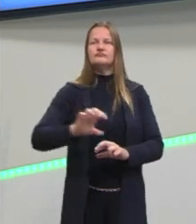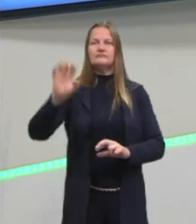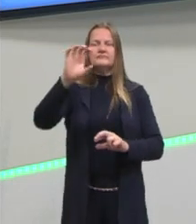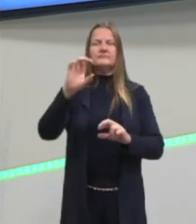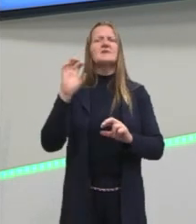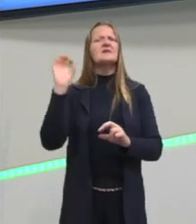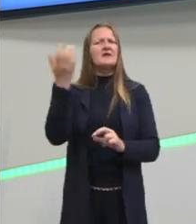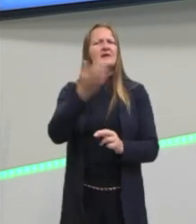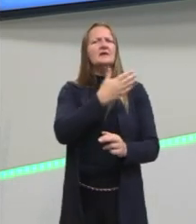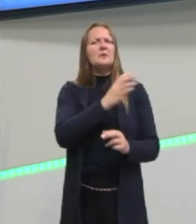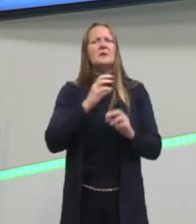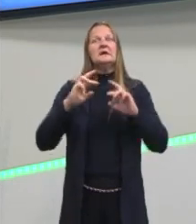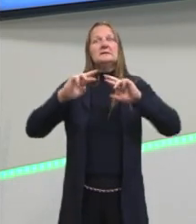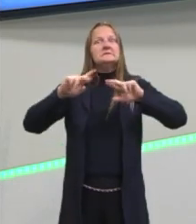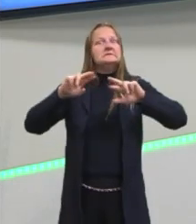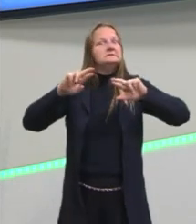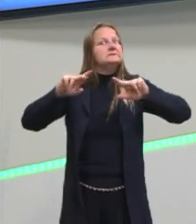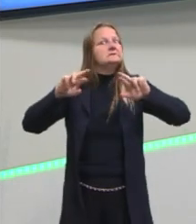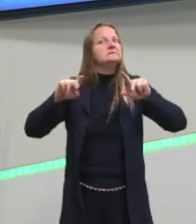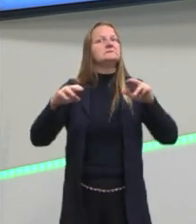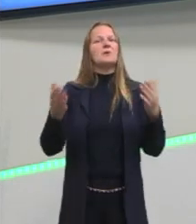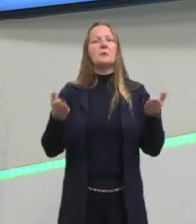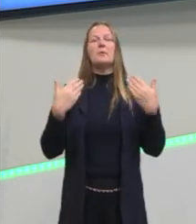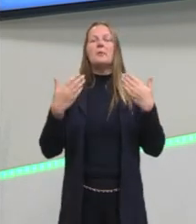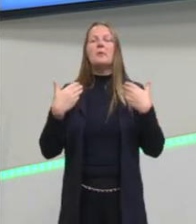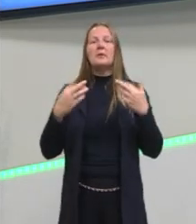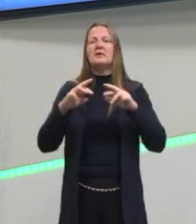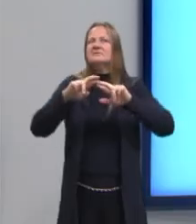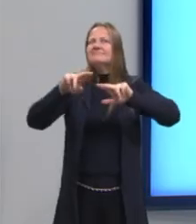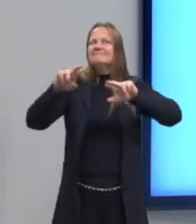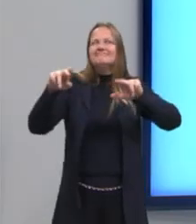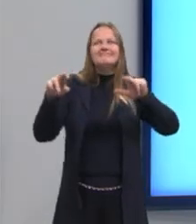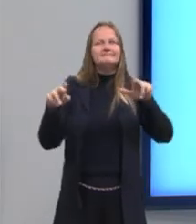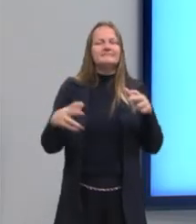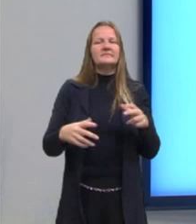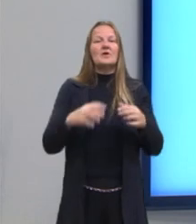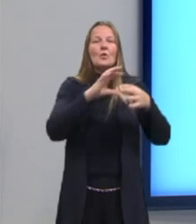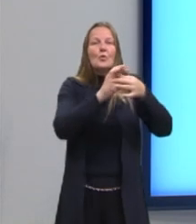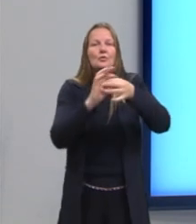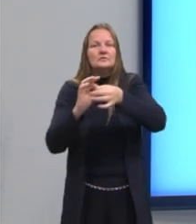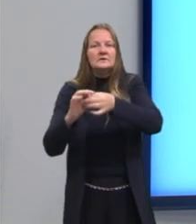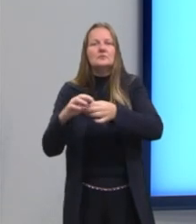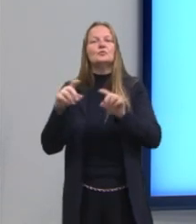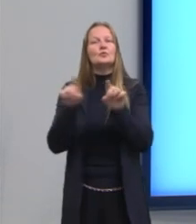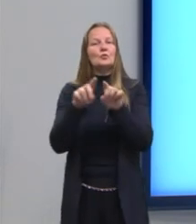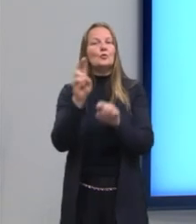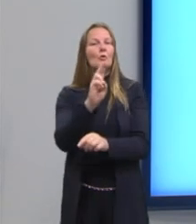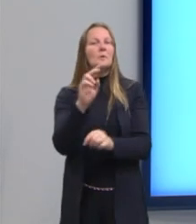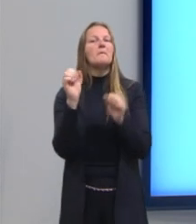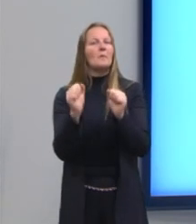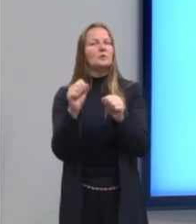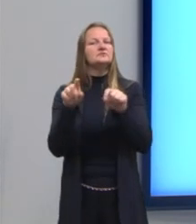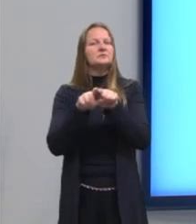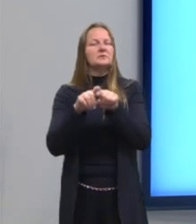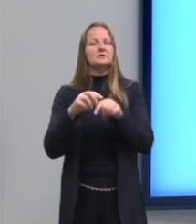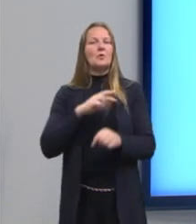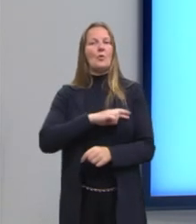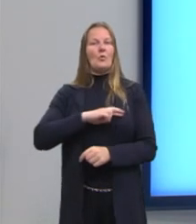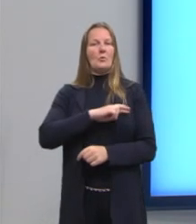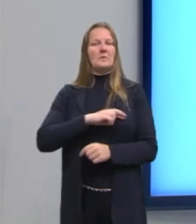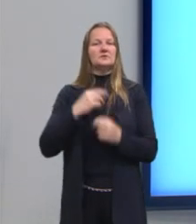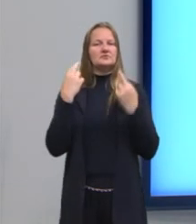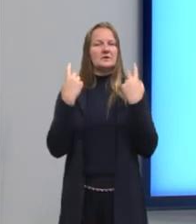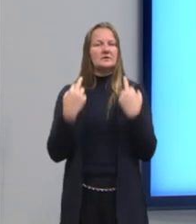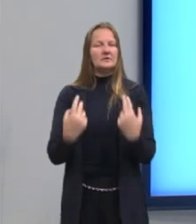clima faz nós sermos diferentes. E dentro desse contexto, a gente tem essa questão que os românticos, os